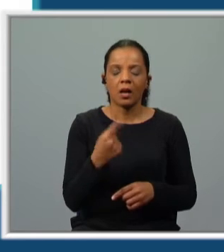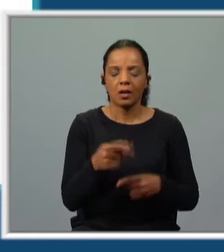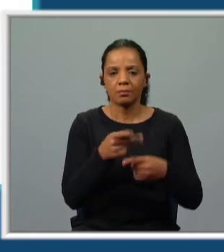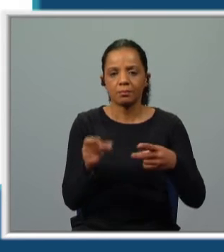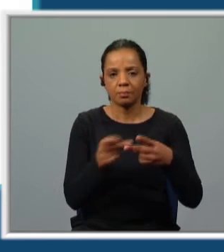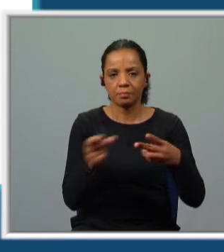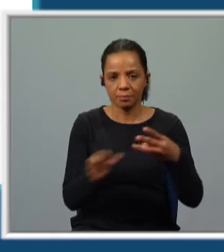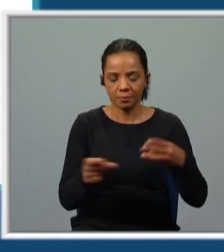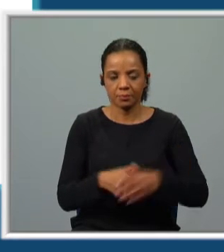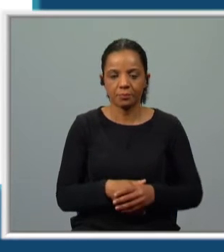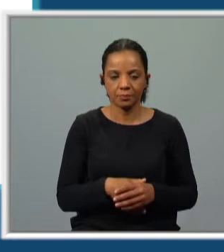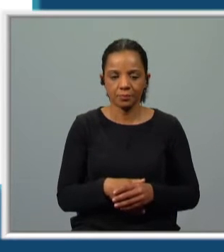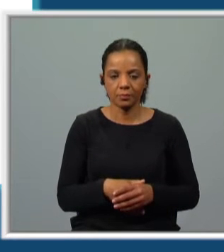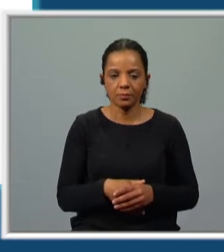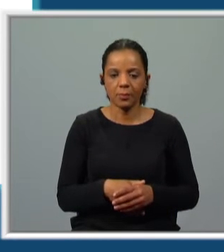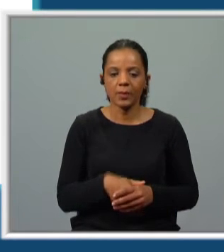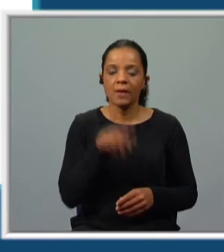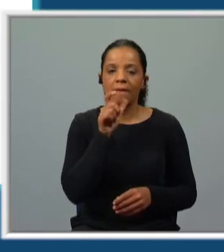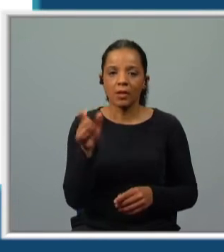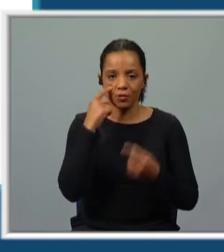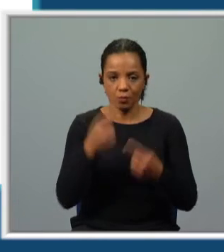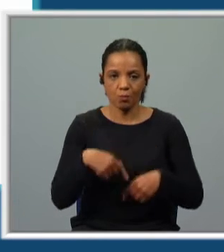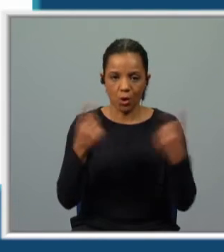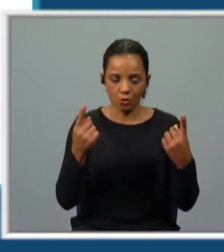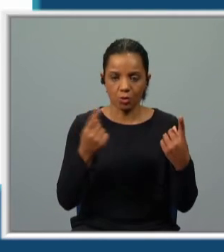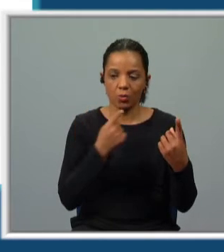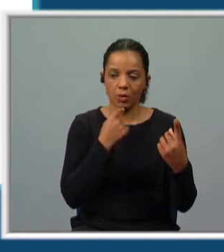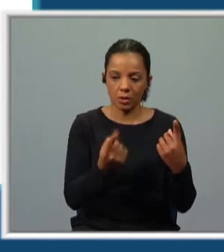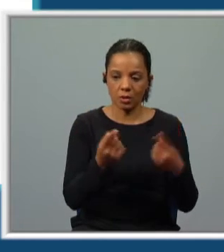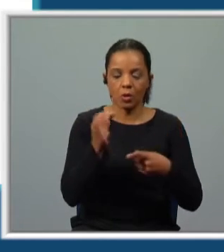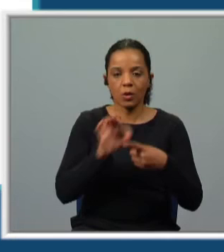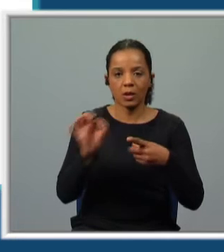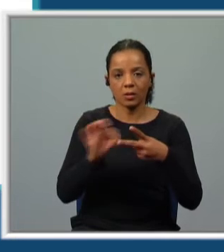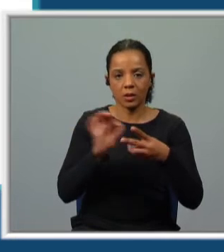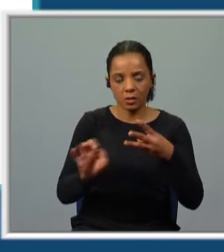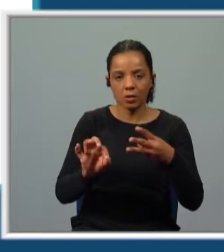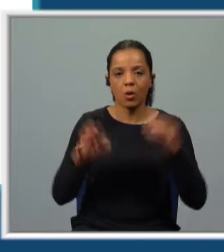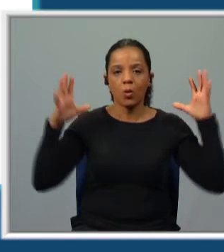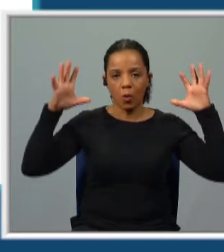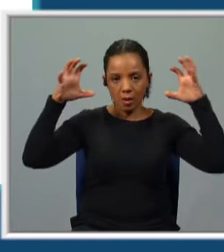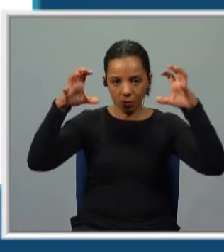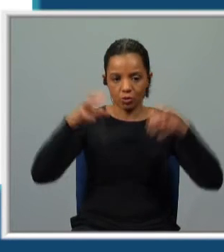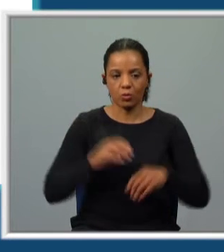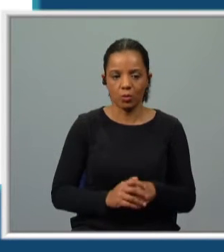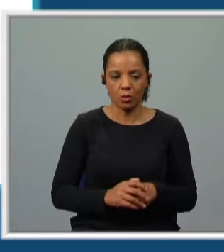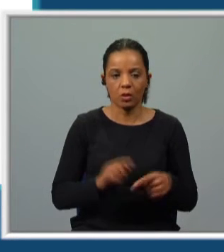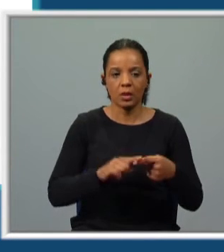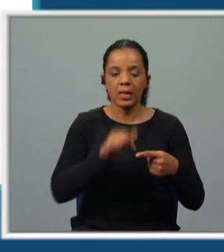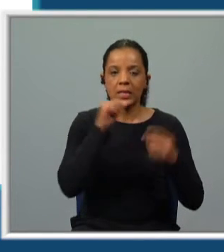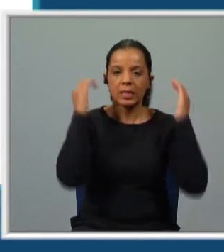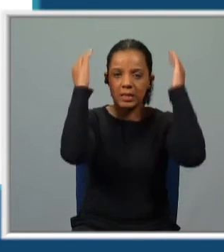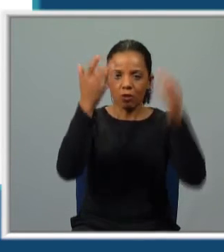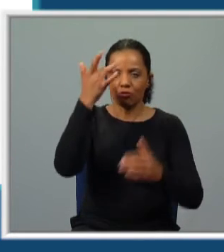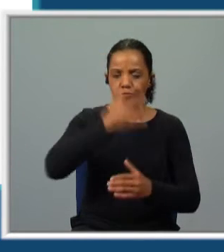poema. E quais são as expressões que anunciam e caracterizam o adamastouro? Primeiro, o céu negro e